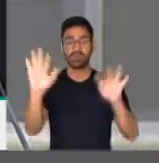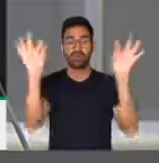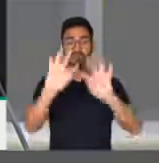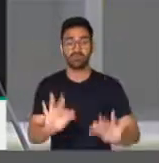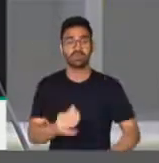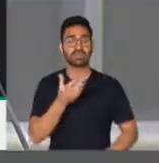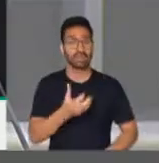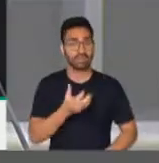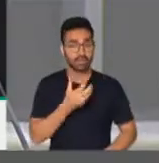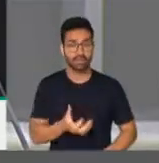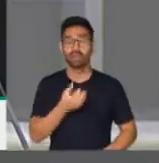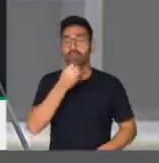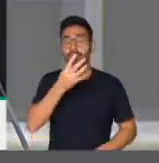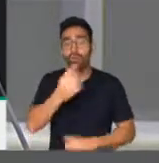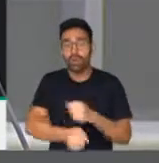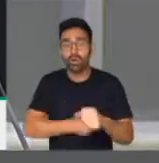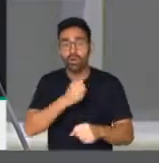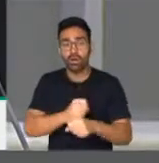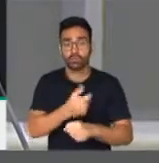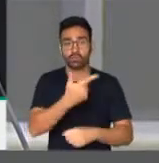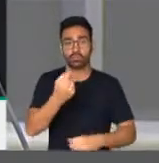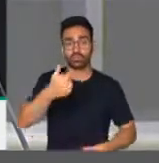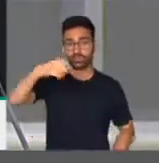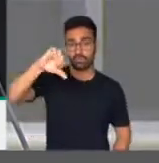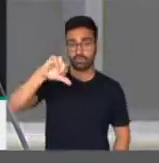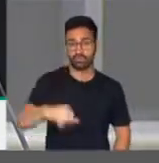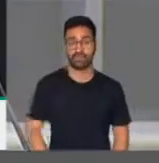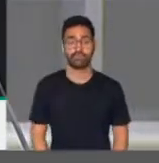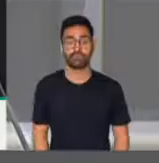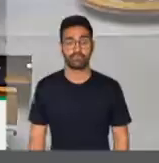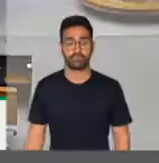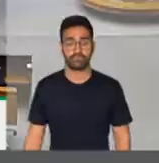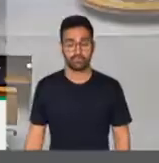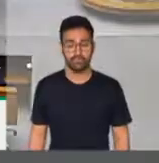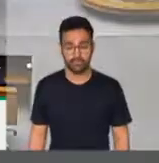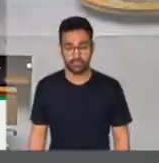Natal, um bom ano de 2019 a todos. Muito bem.